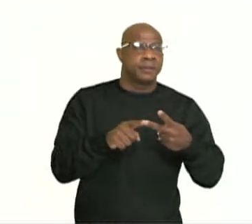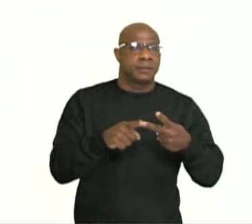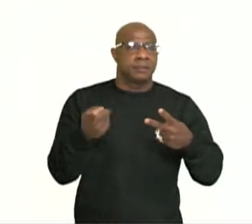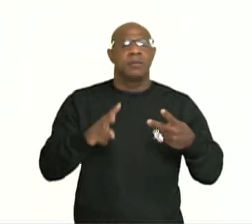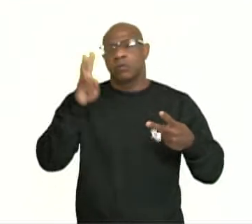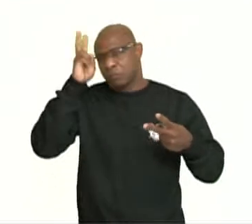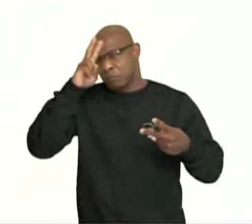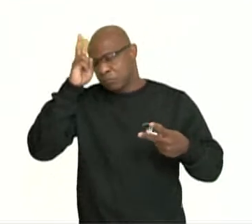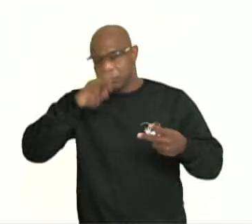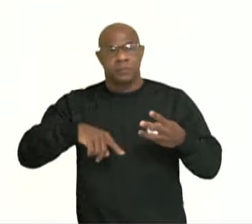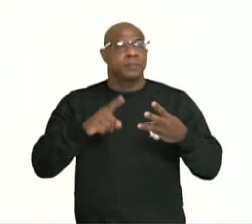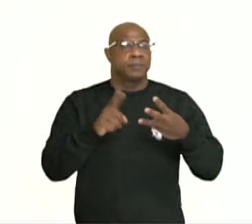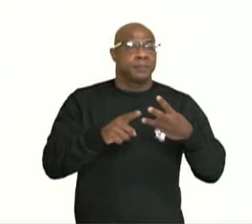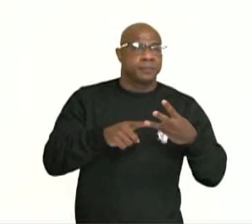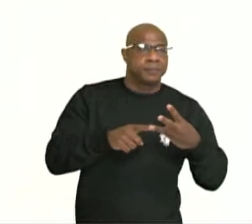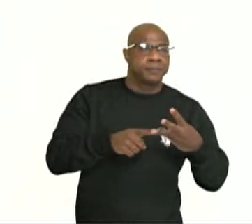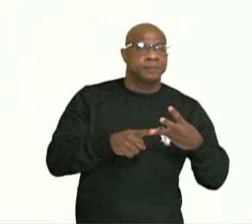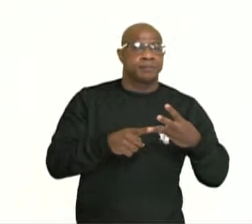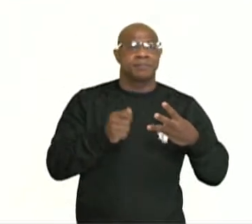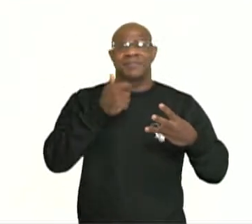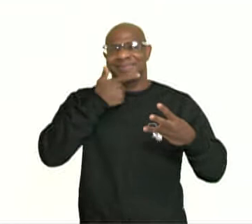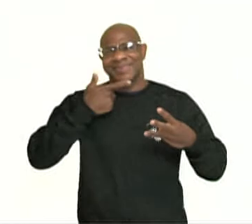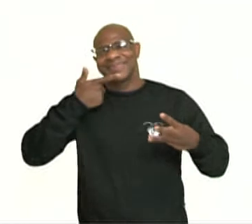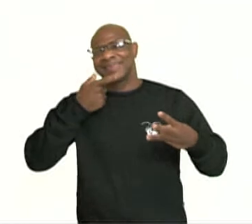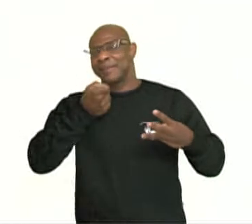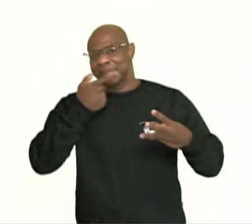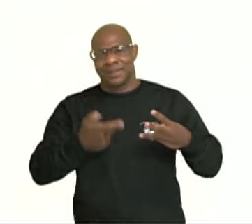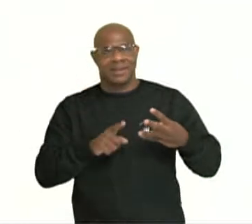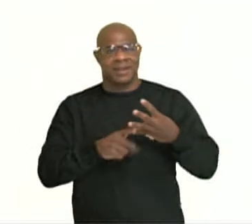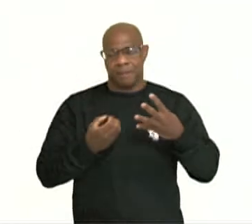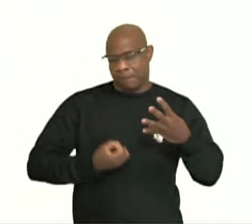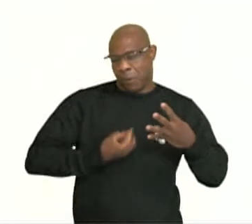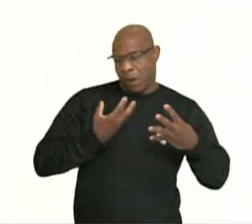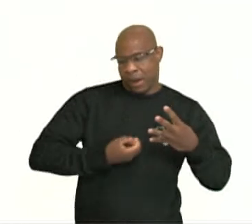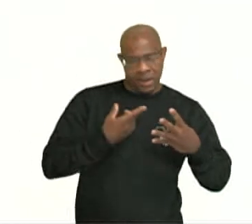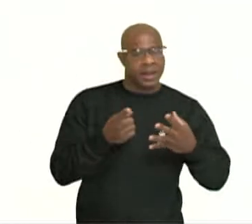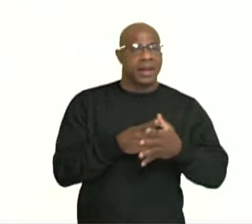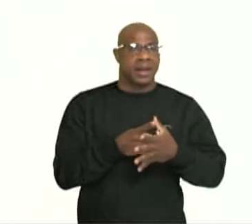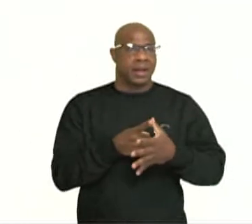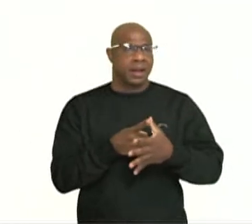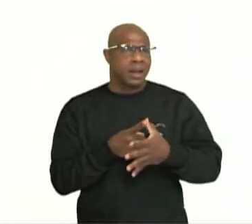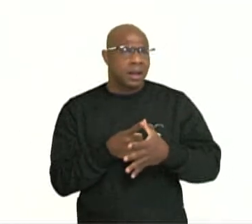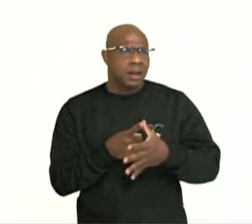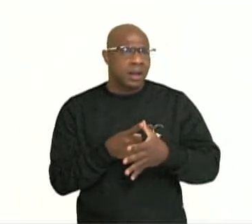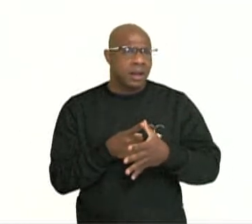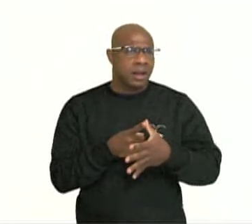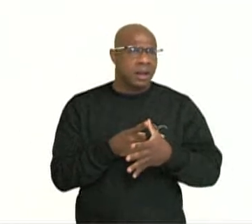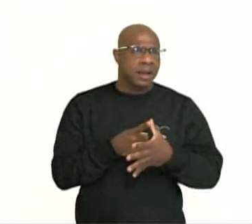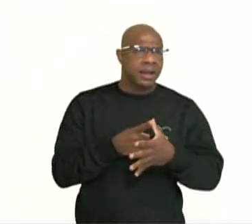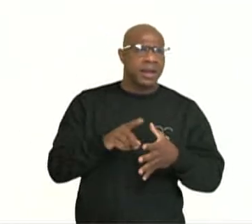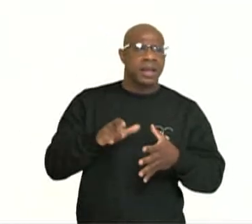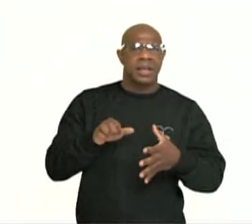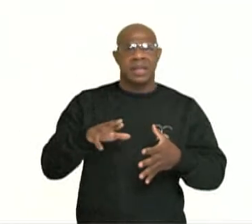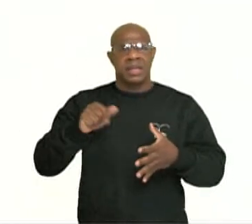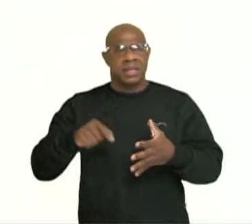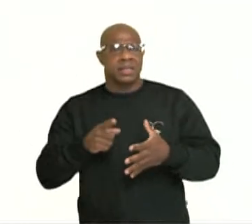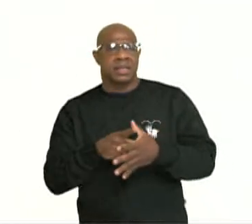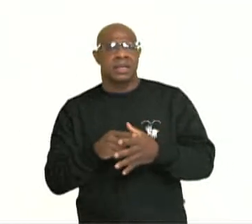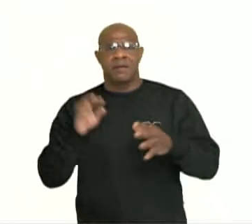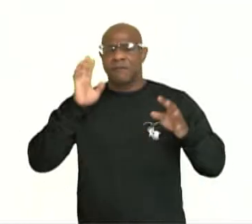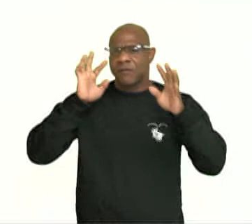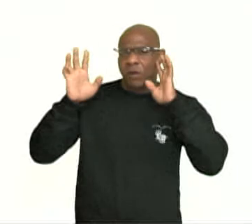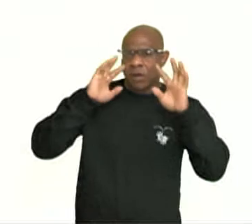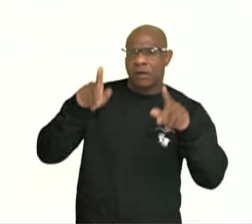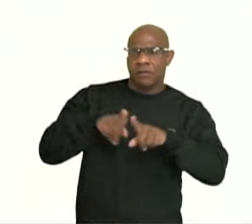crônicas históricas, humorísticas, poética, lírica, filosófica. Onde essas